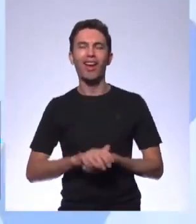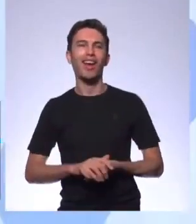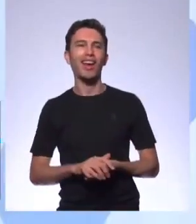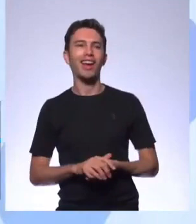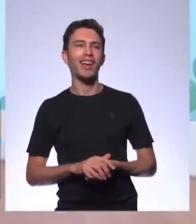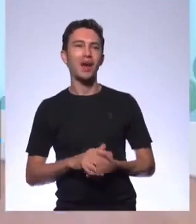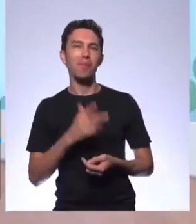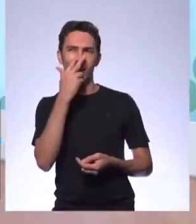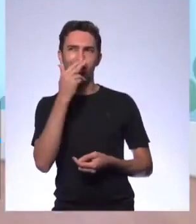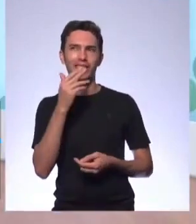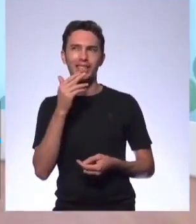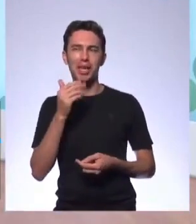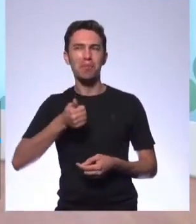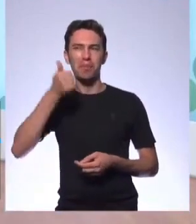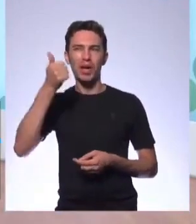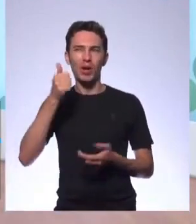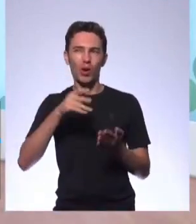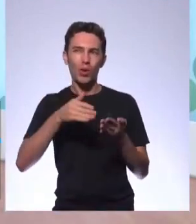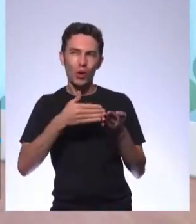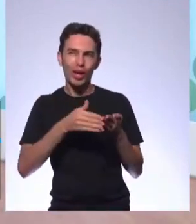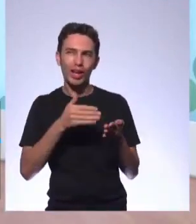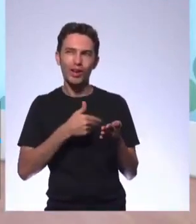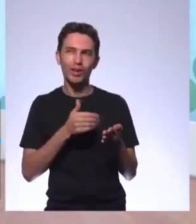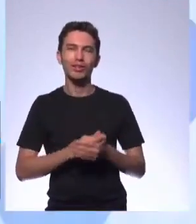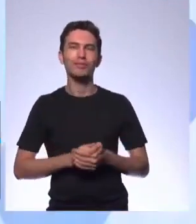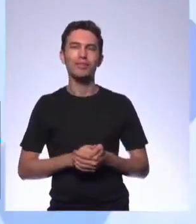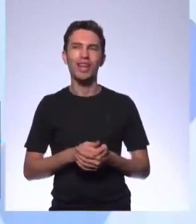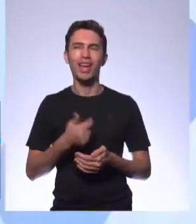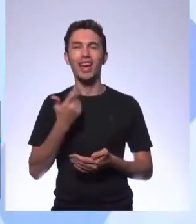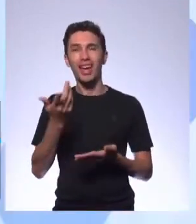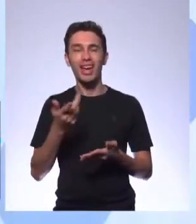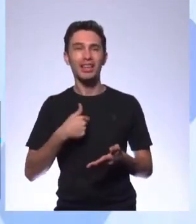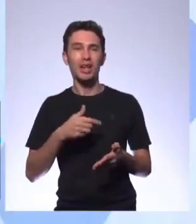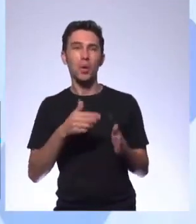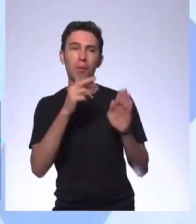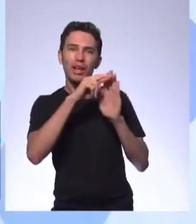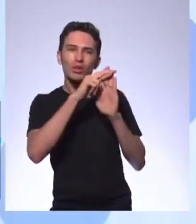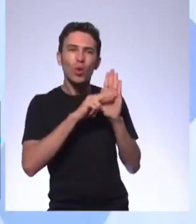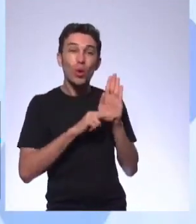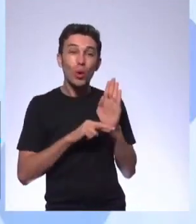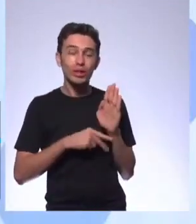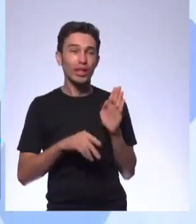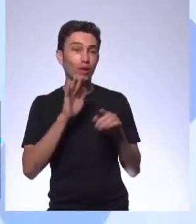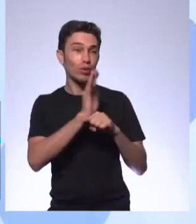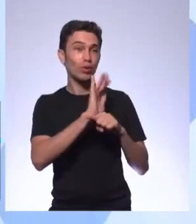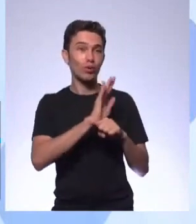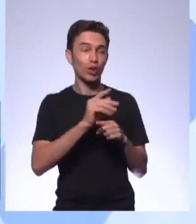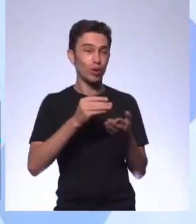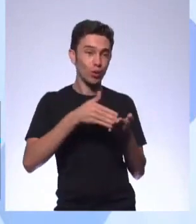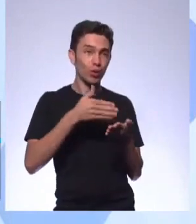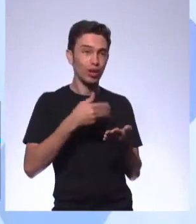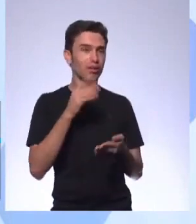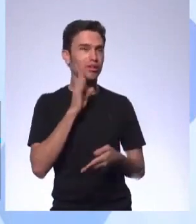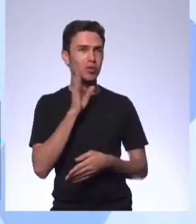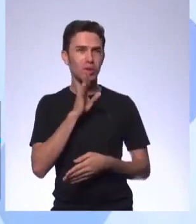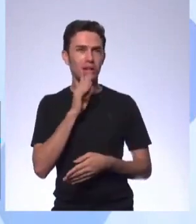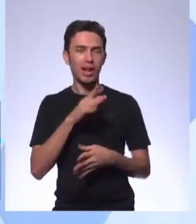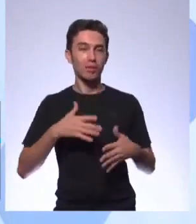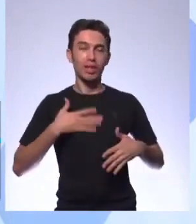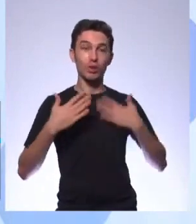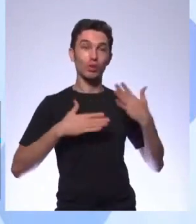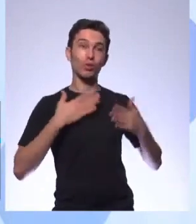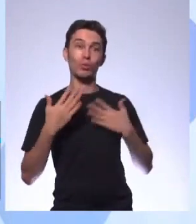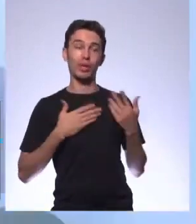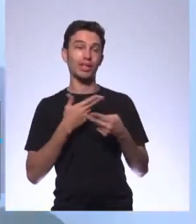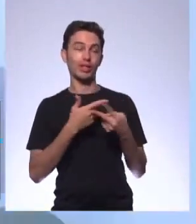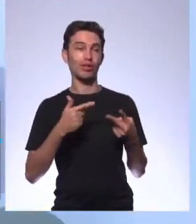Mas deve ser melhor, né? O roteiro, o livro, ele parece o roteiro de um filme, porque ele é muita radiação, muitas surpresas. Olha, vamos lá, deixa eu ver. Será